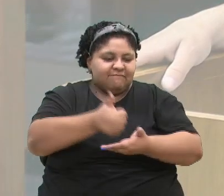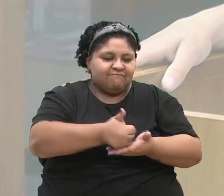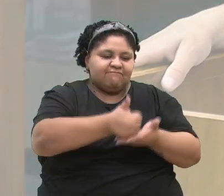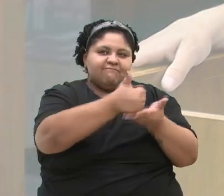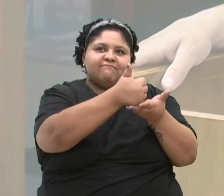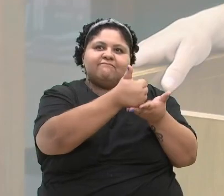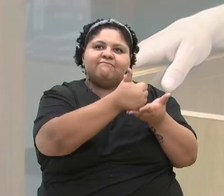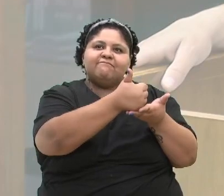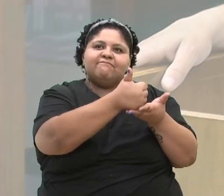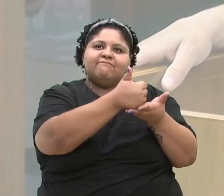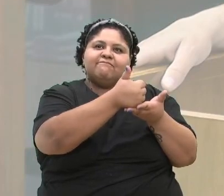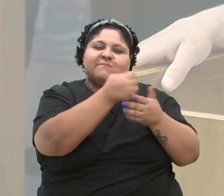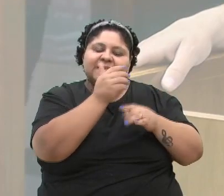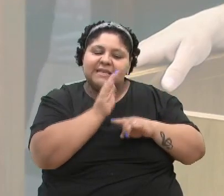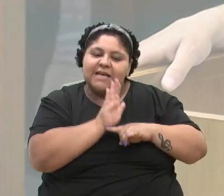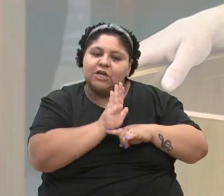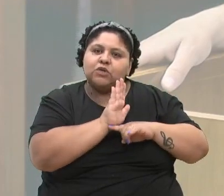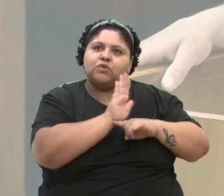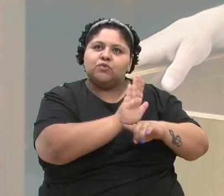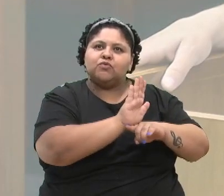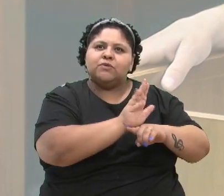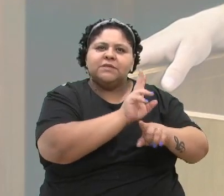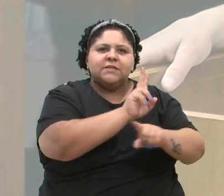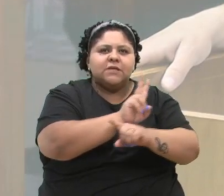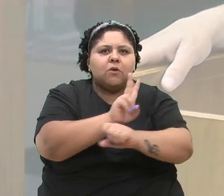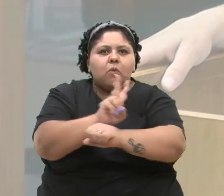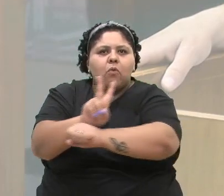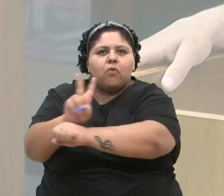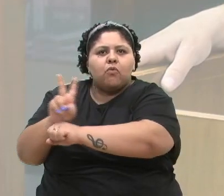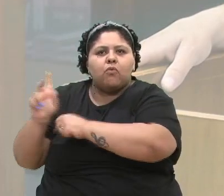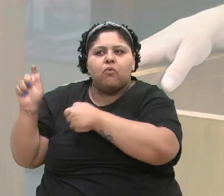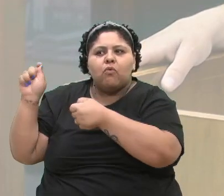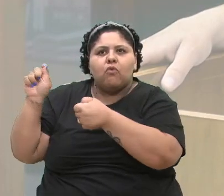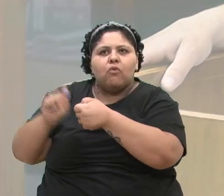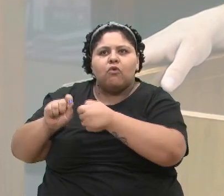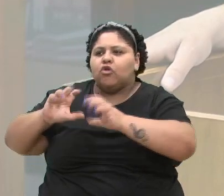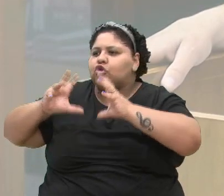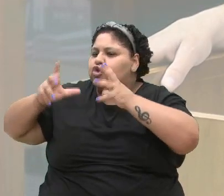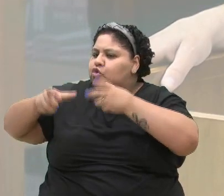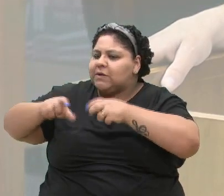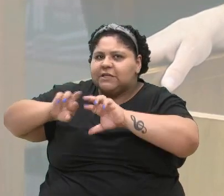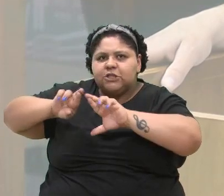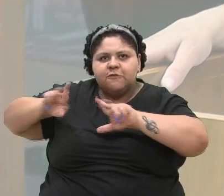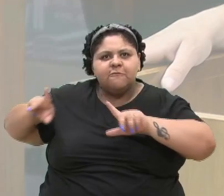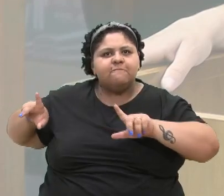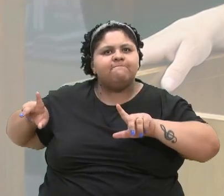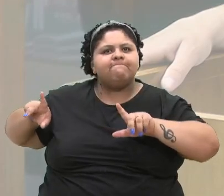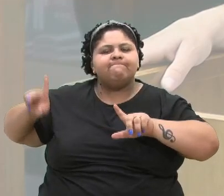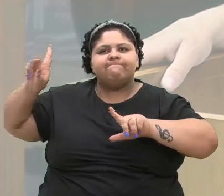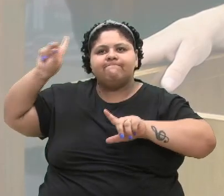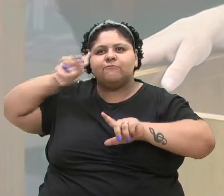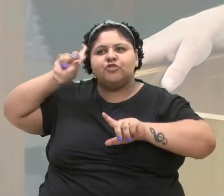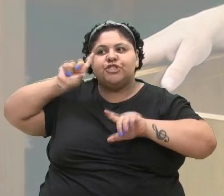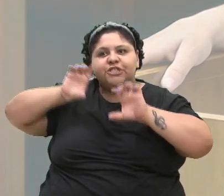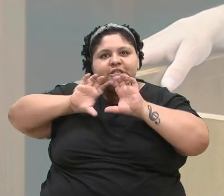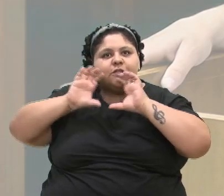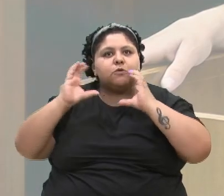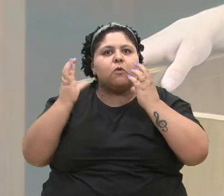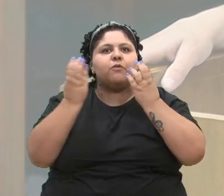que contribuem, que cuidam e que fazem toda a diferença no dia a dia das comunidades.